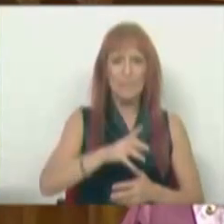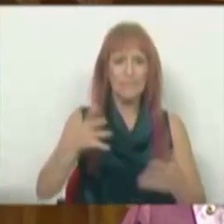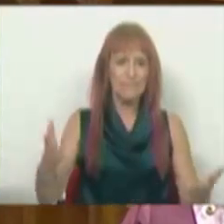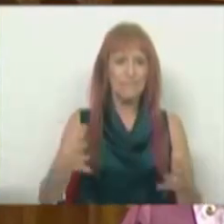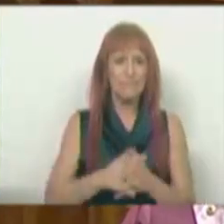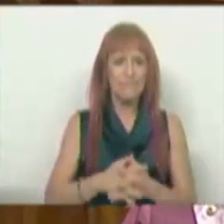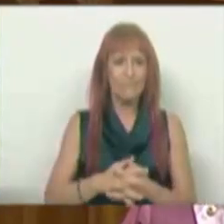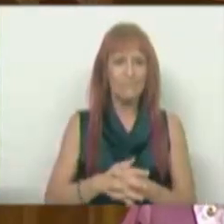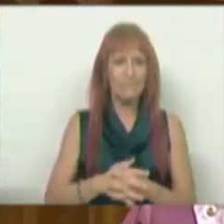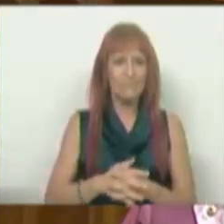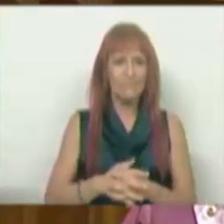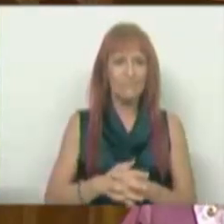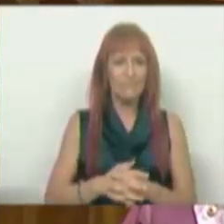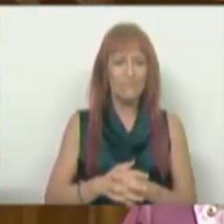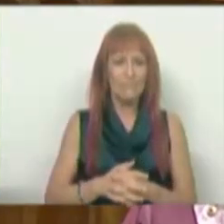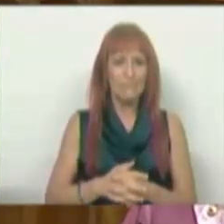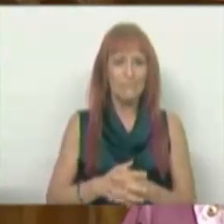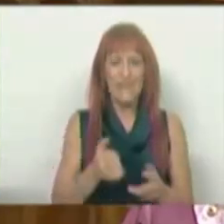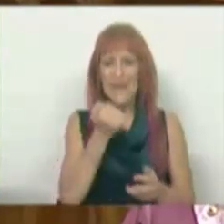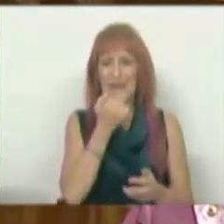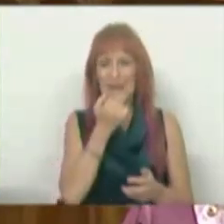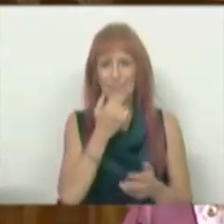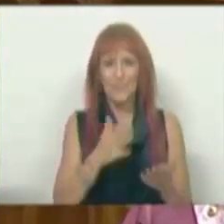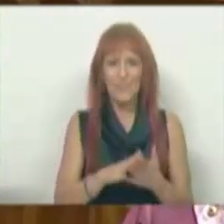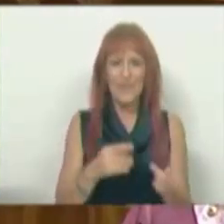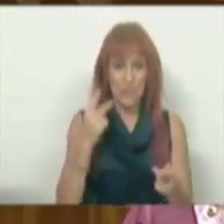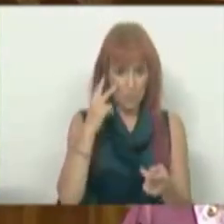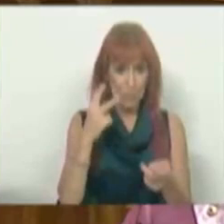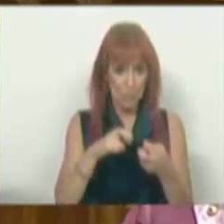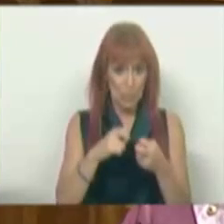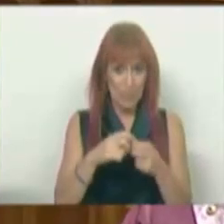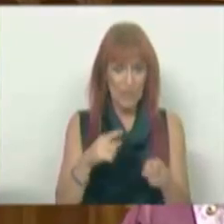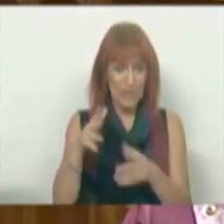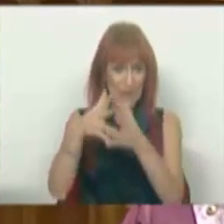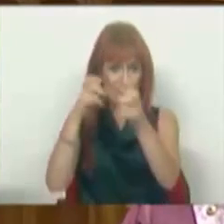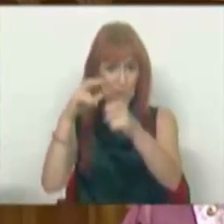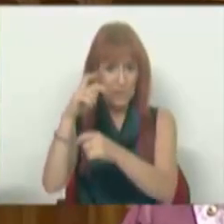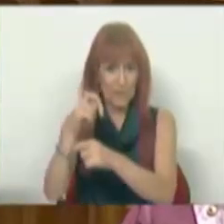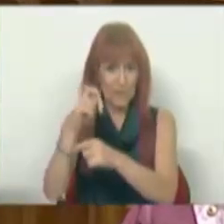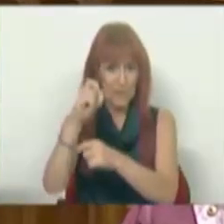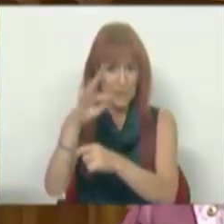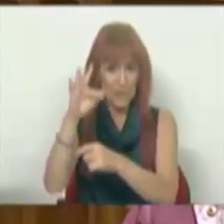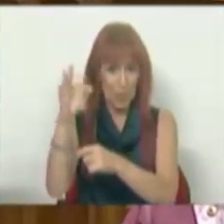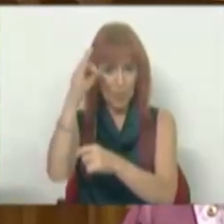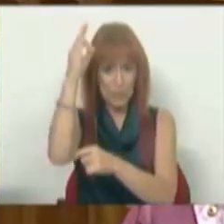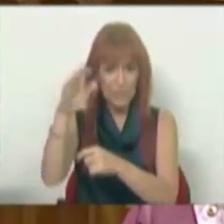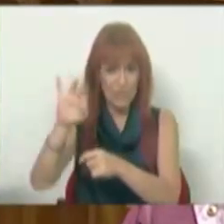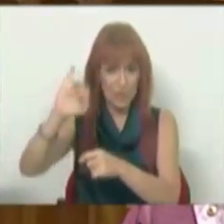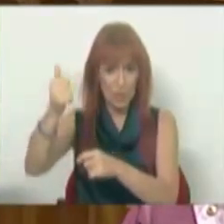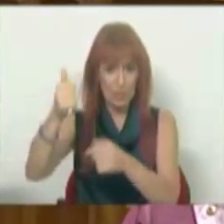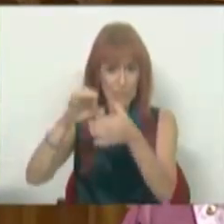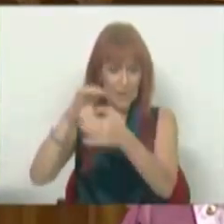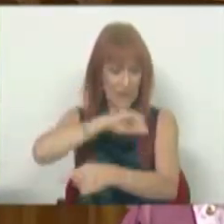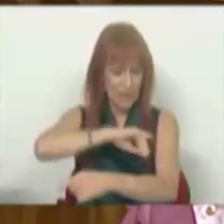vê bem o problema é que, por exemplo, a Irlanda tem 34% do PIB em